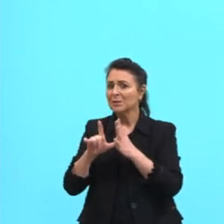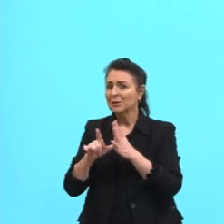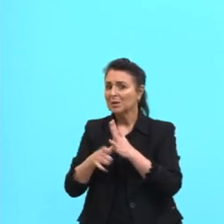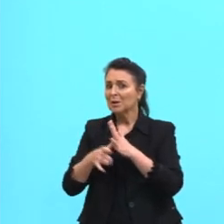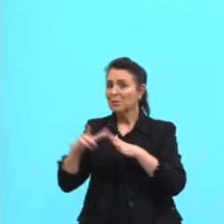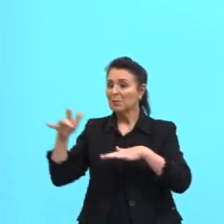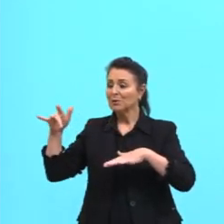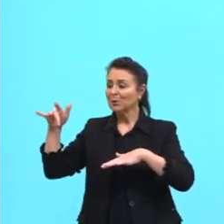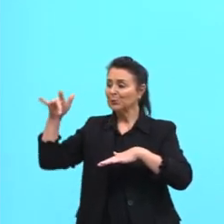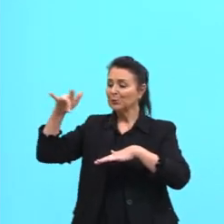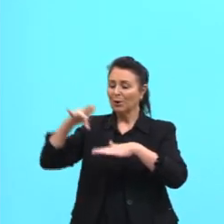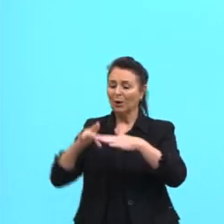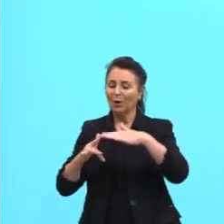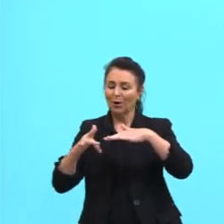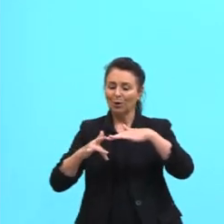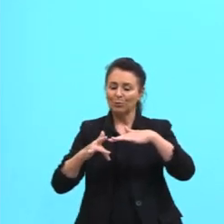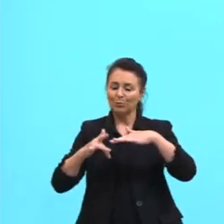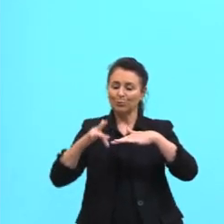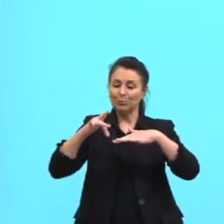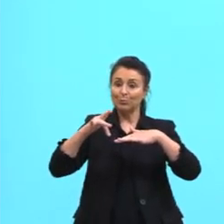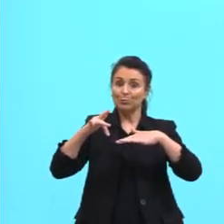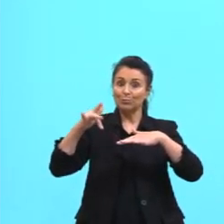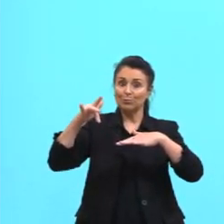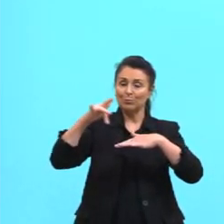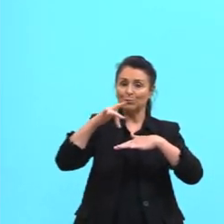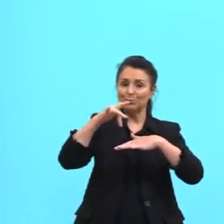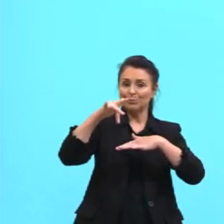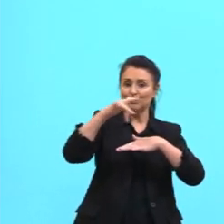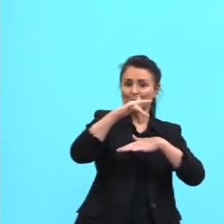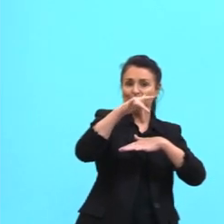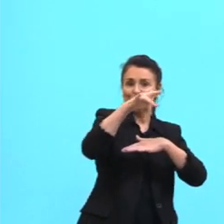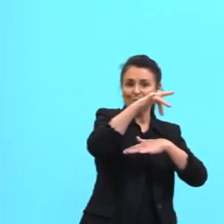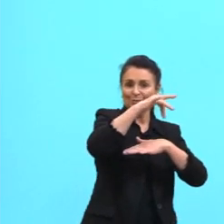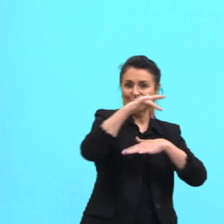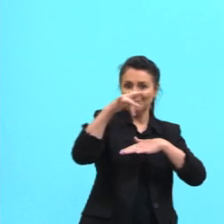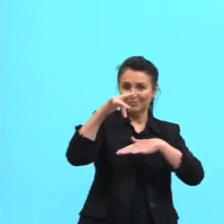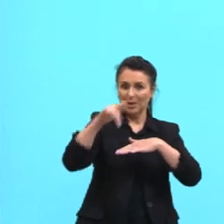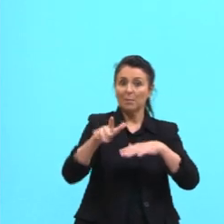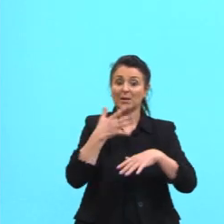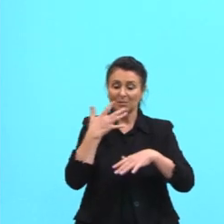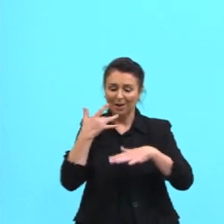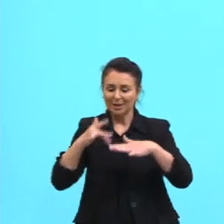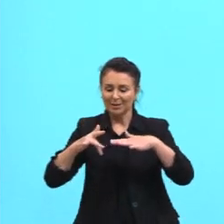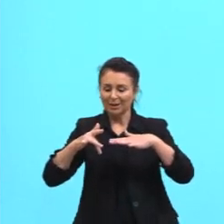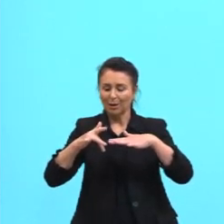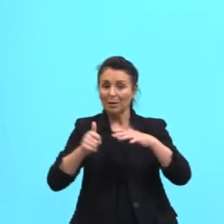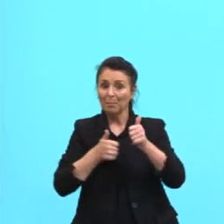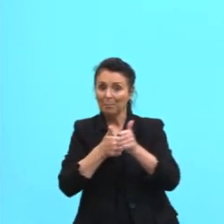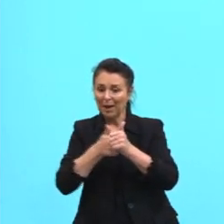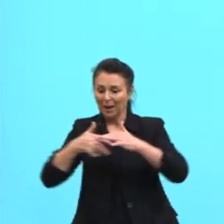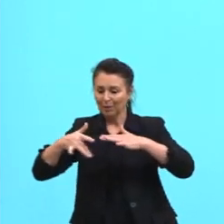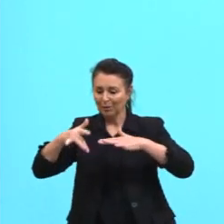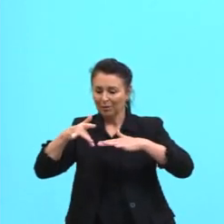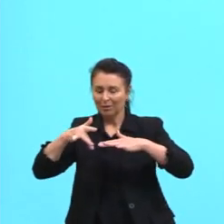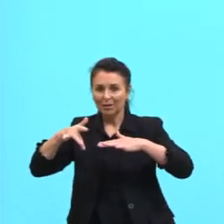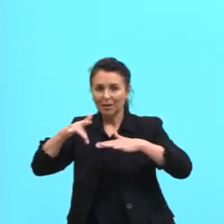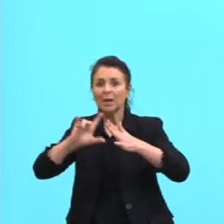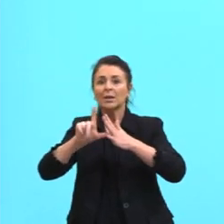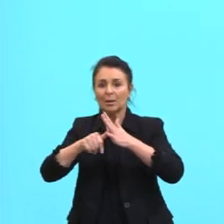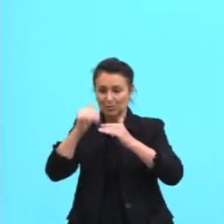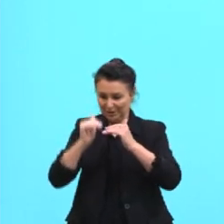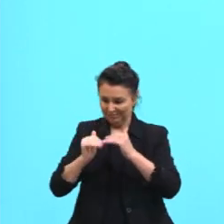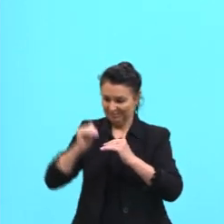completa a transformação. Então, vai ficar na superfície e aí depois vai para a fase adulta de novo.